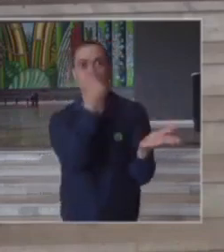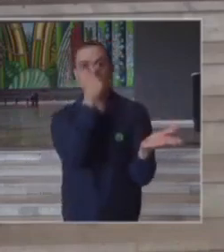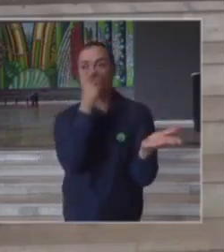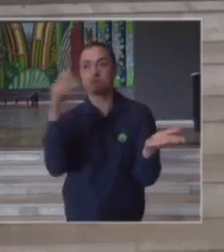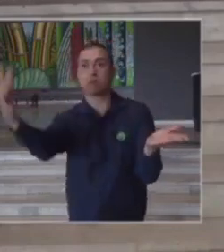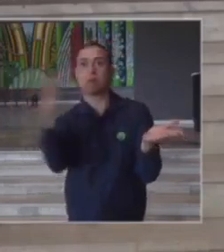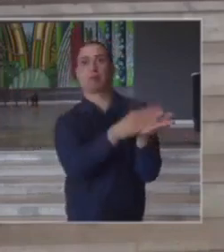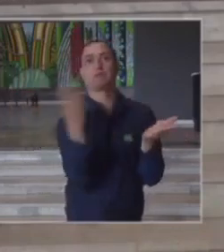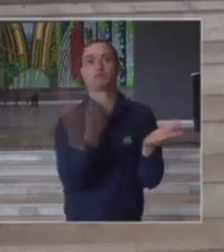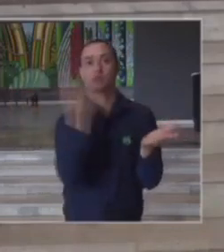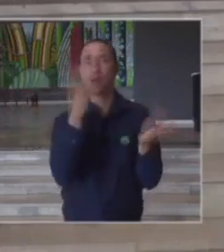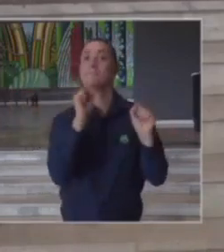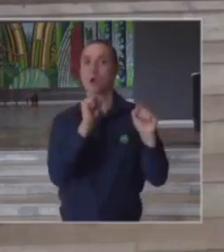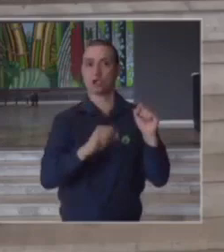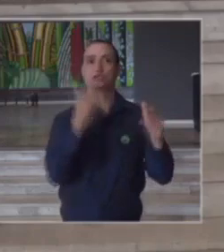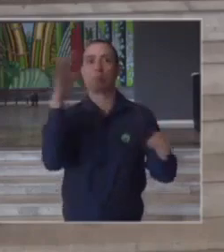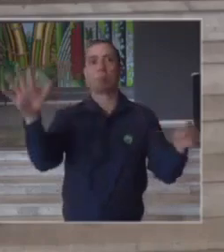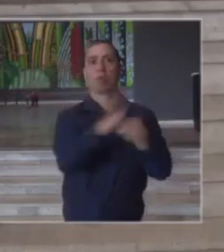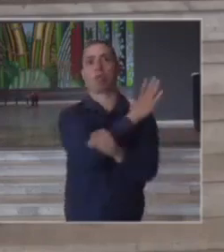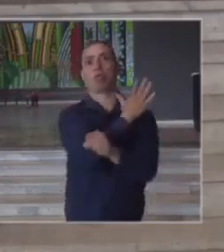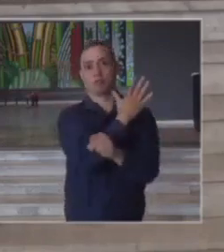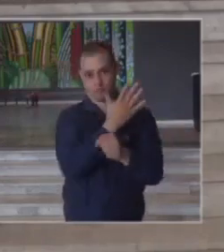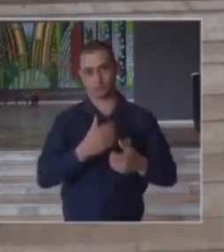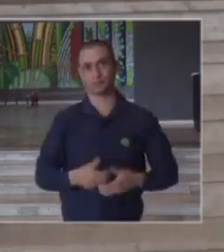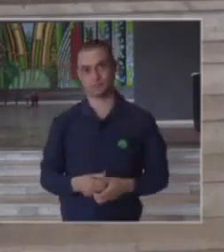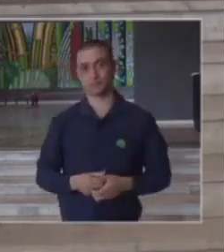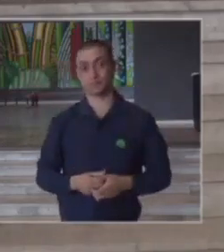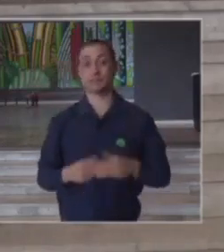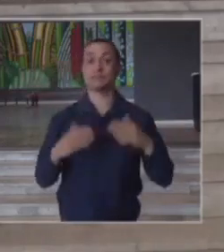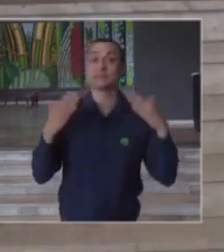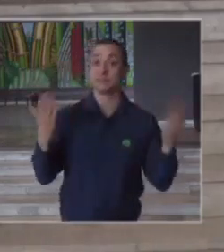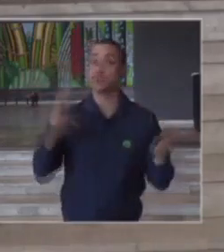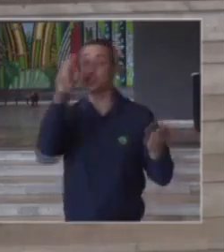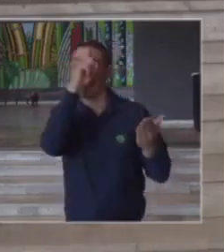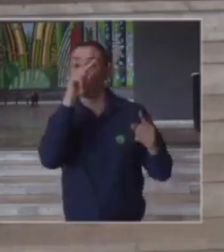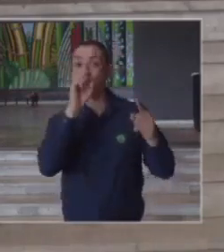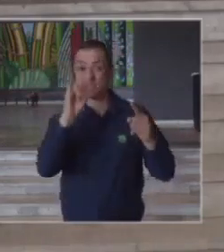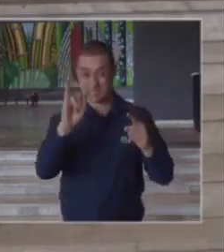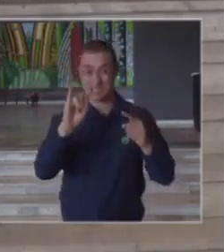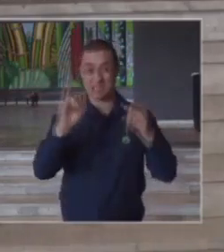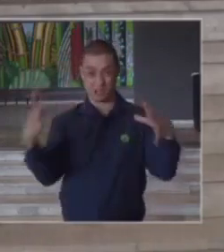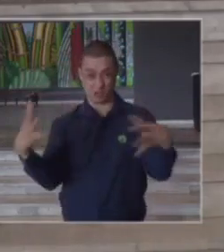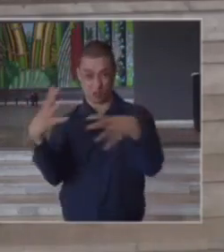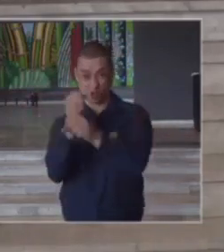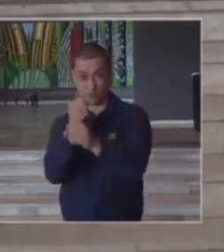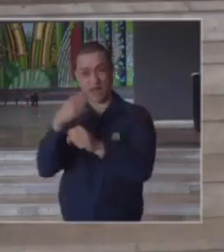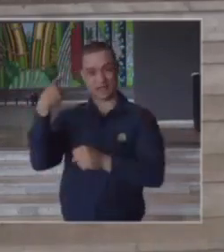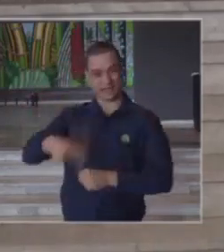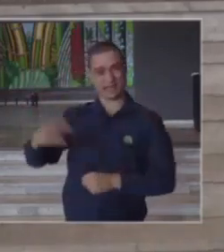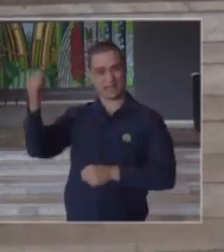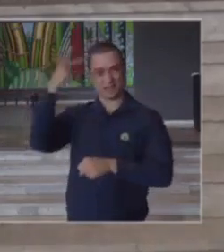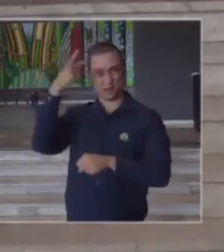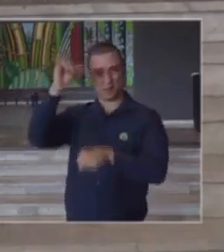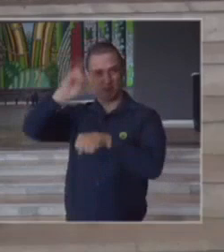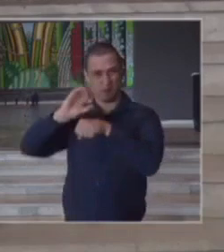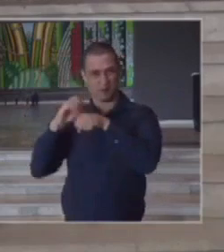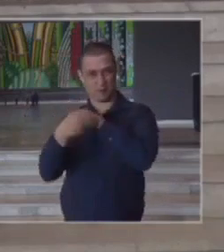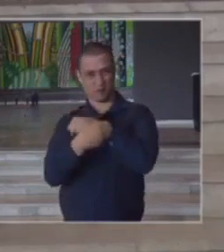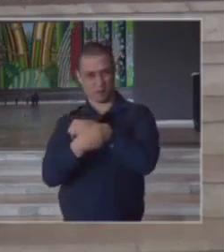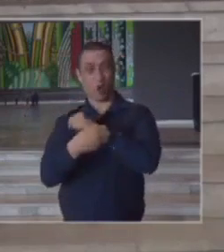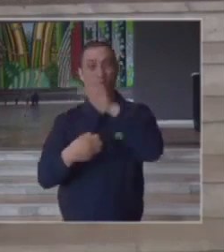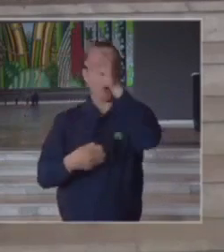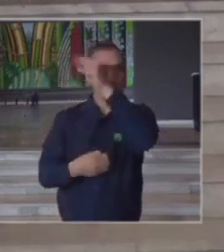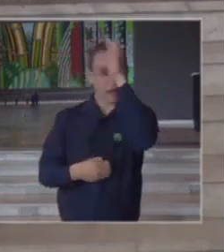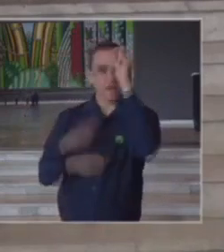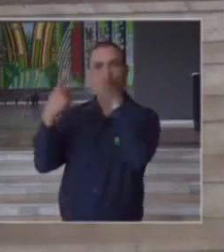leitos a gente ainda pode ter algumas dificuldades tanto somando para a grande São Paulo todas as